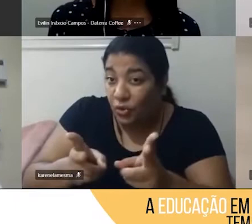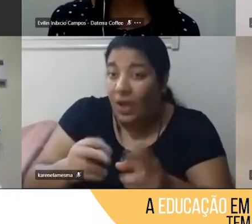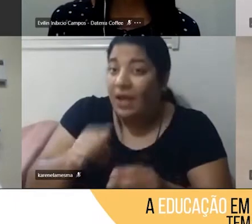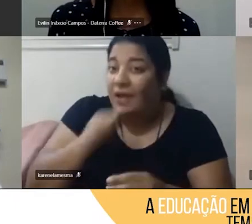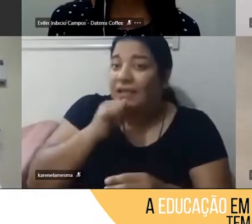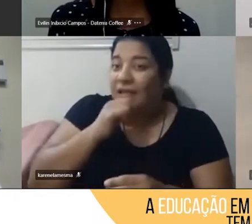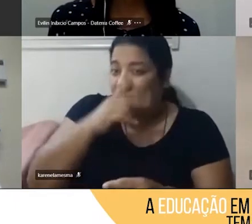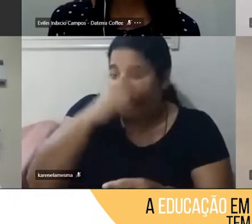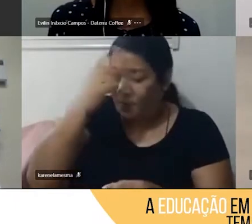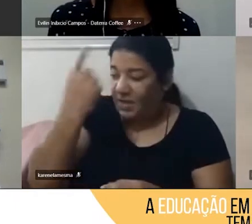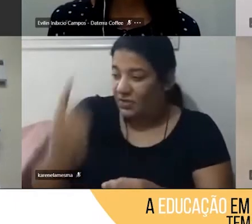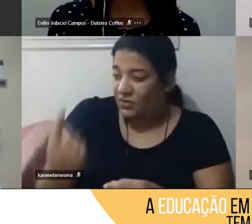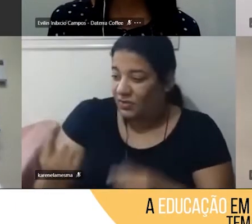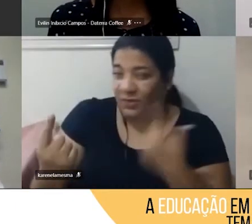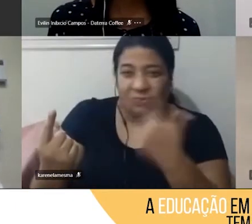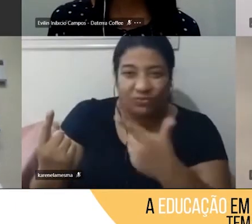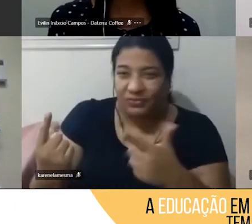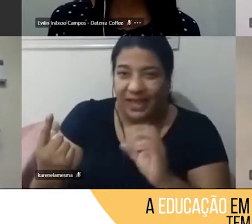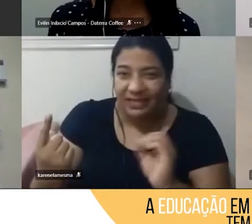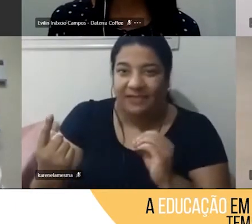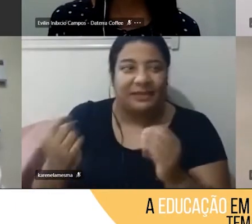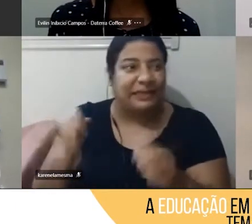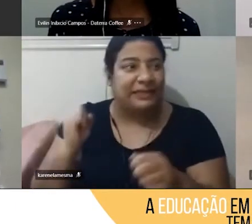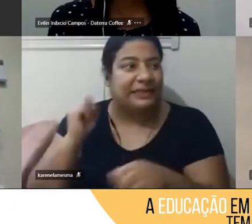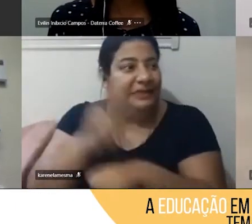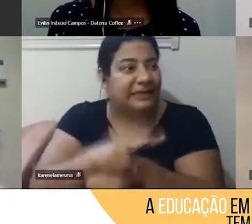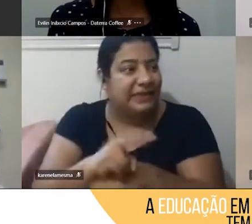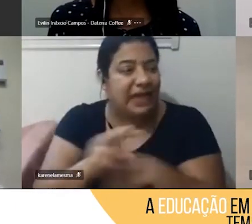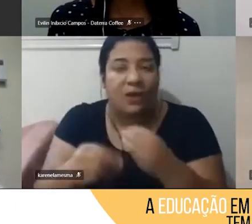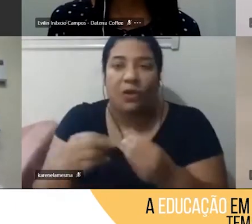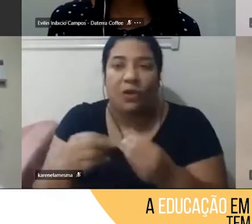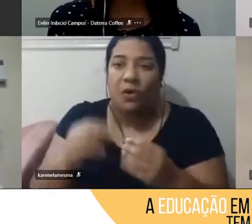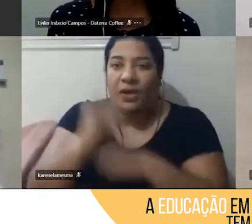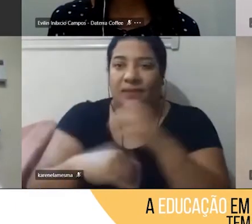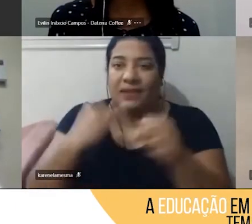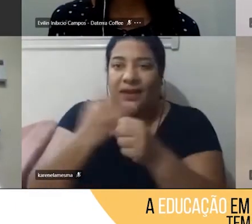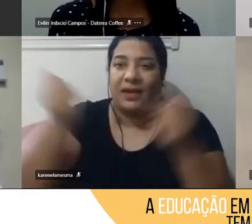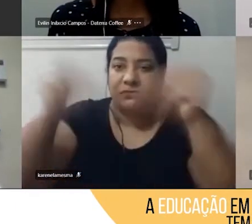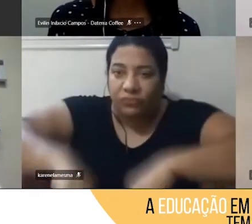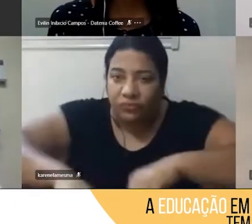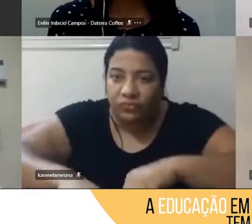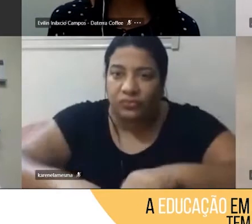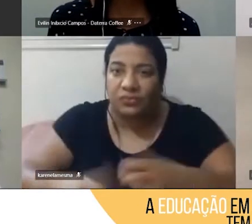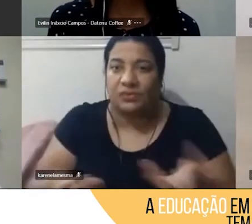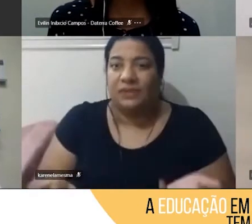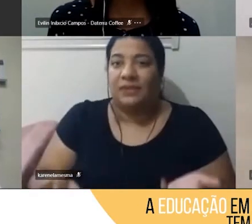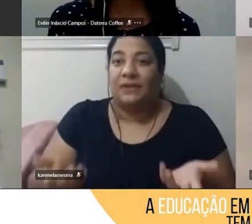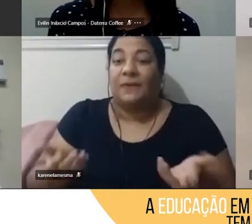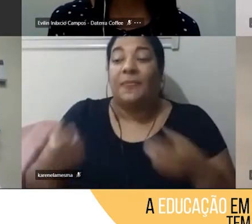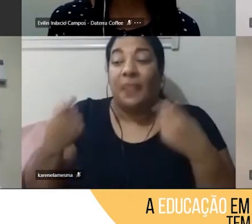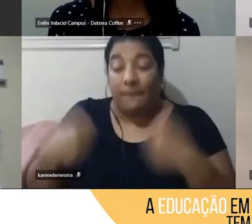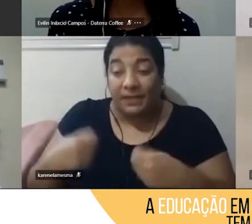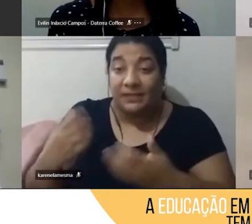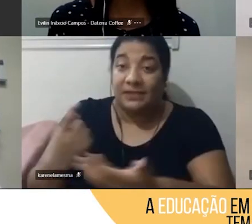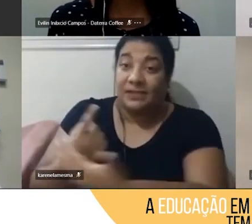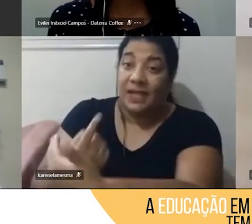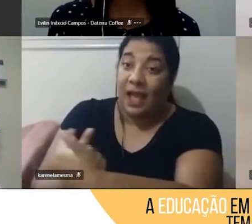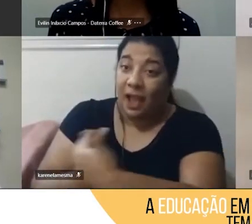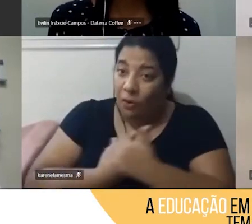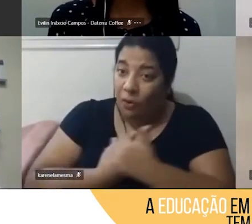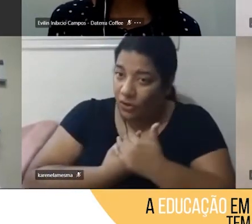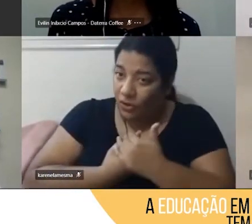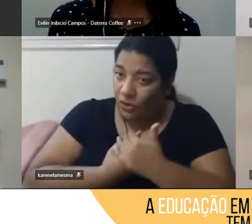e que tenta até entrar no encontro online, mas cai toda hora da reunião, né, então, é momento da gente acolher tudo isso,